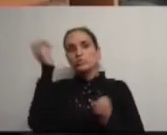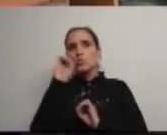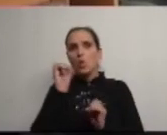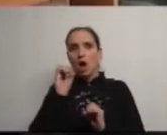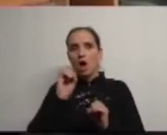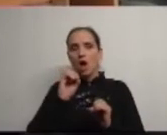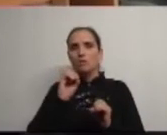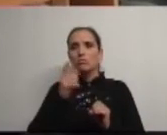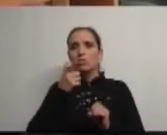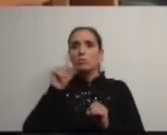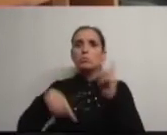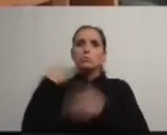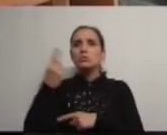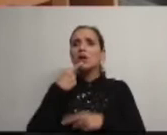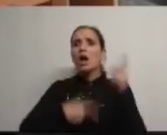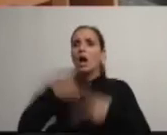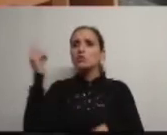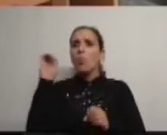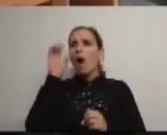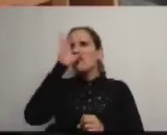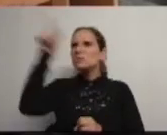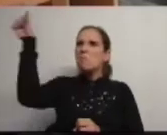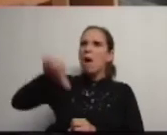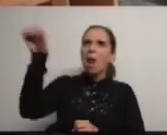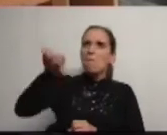não se pode queixar depois que o ministério está mal